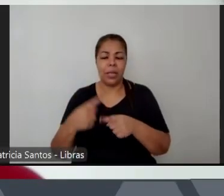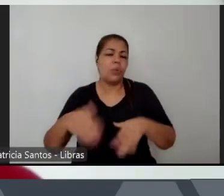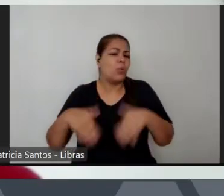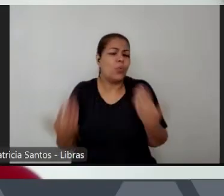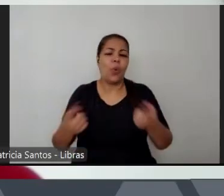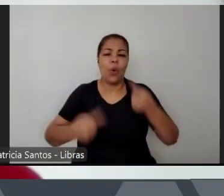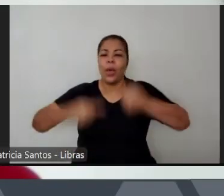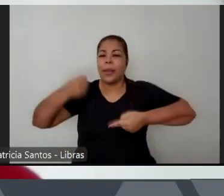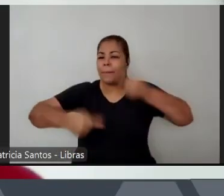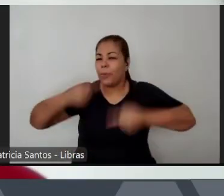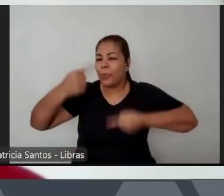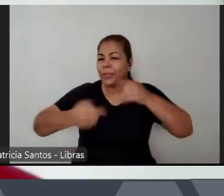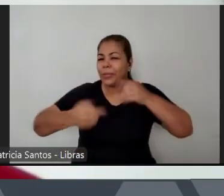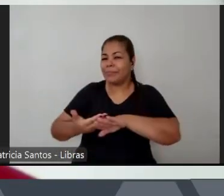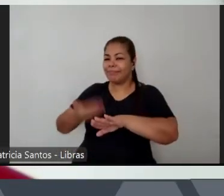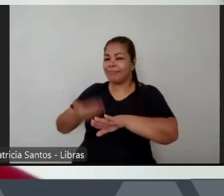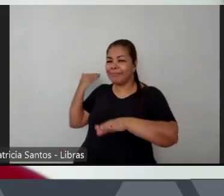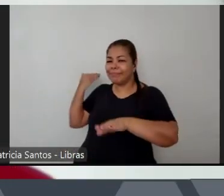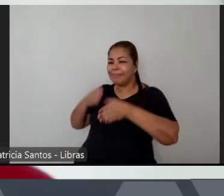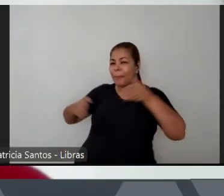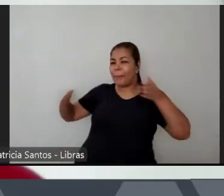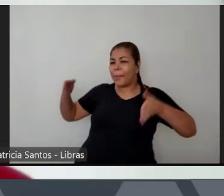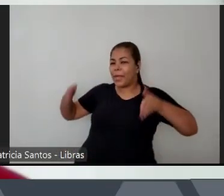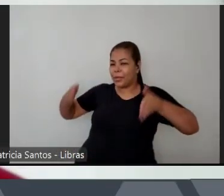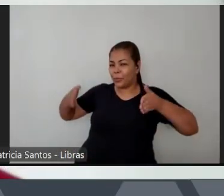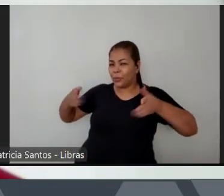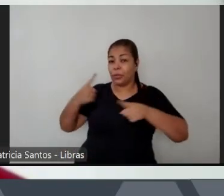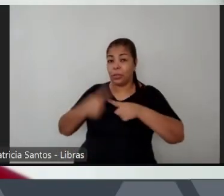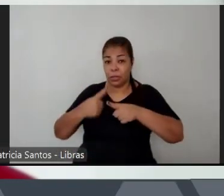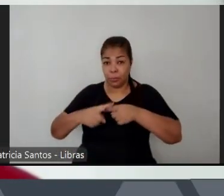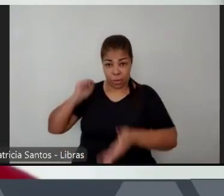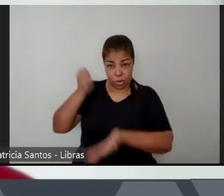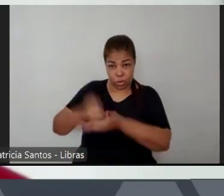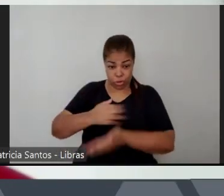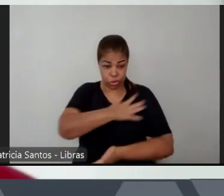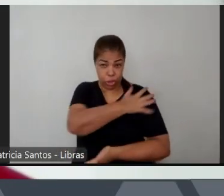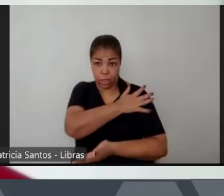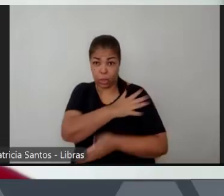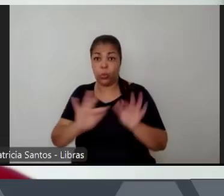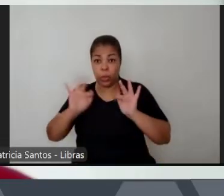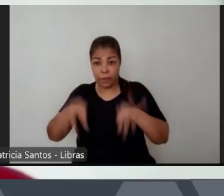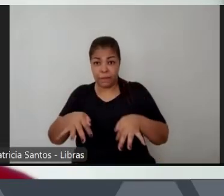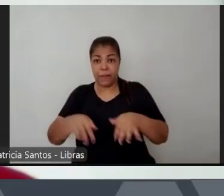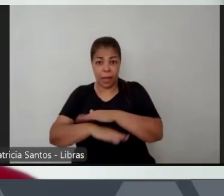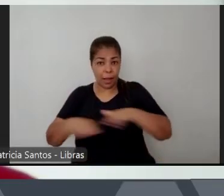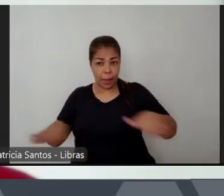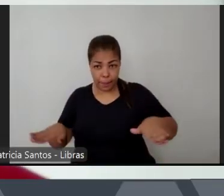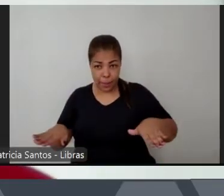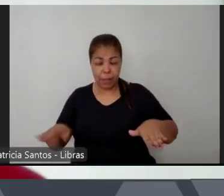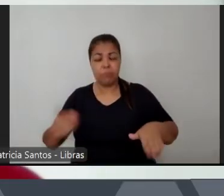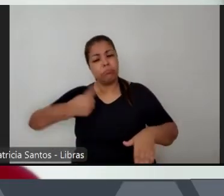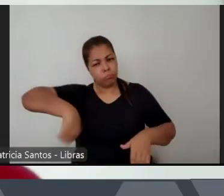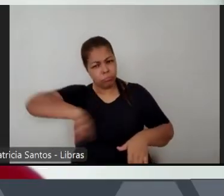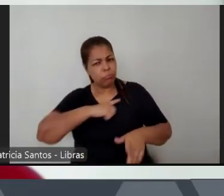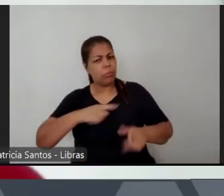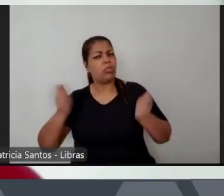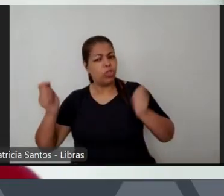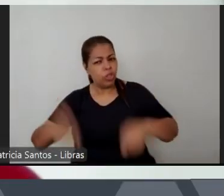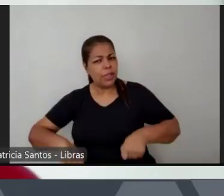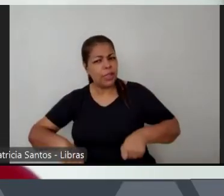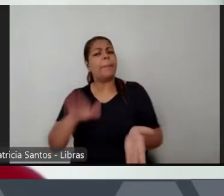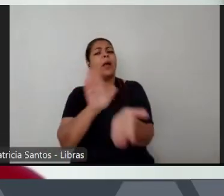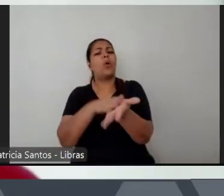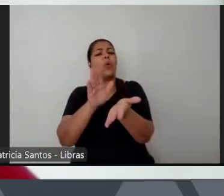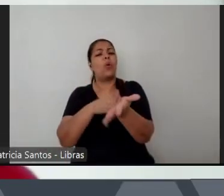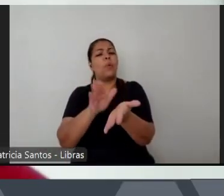ditadura vai acabar e com o processo de redemocratização a gente vai poder cobrar e escolher